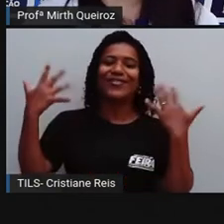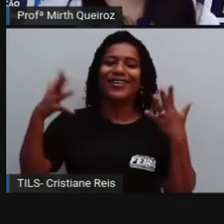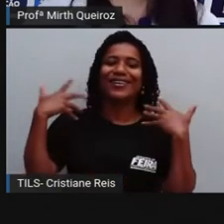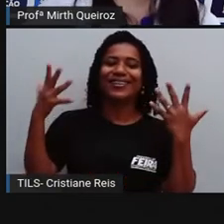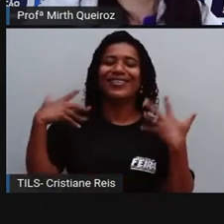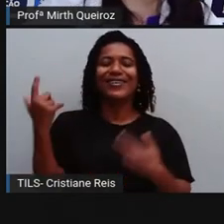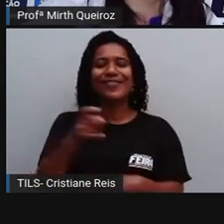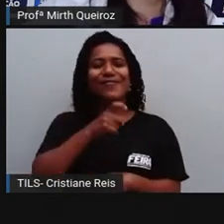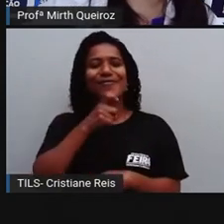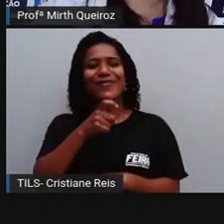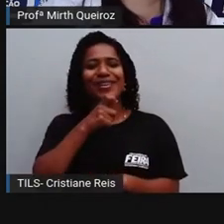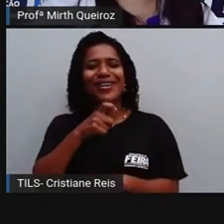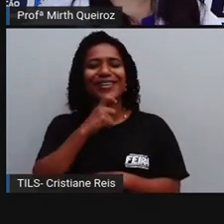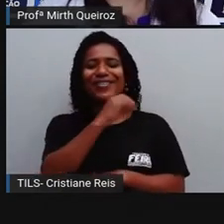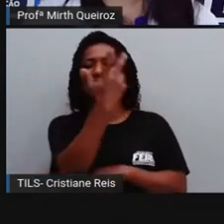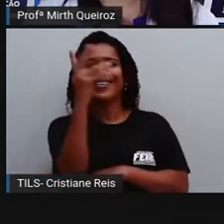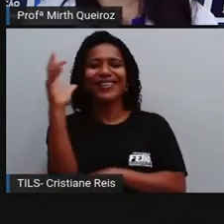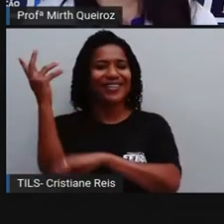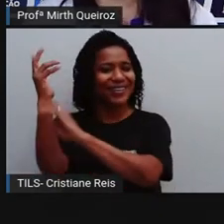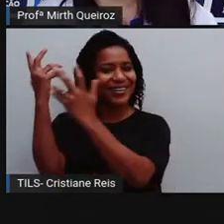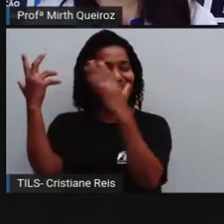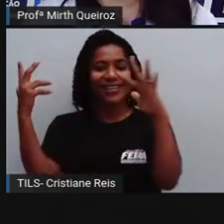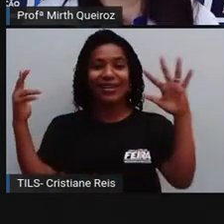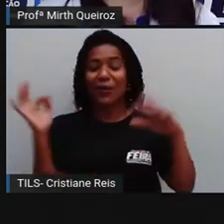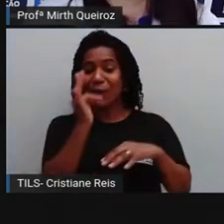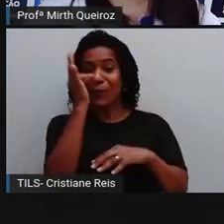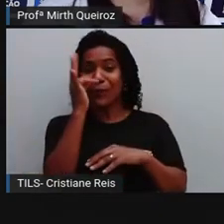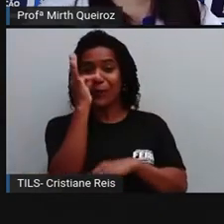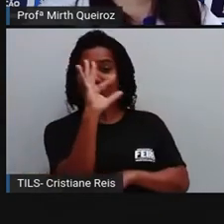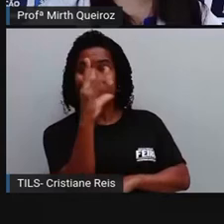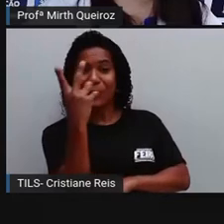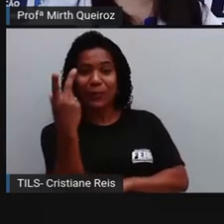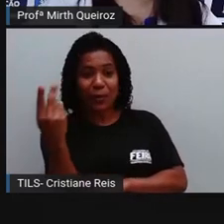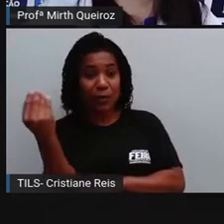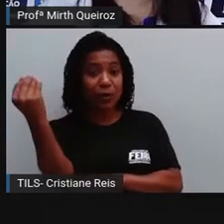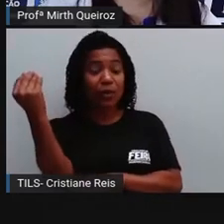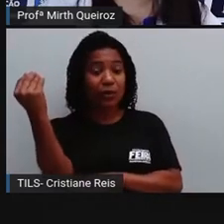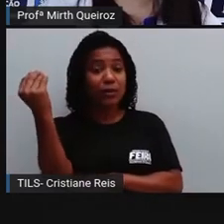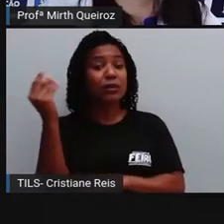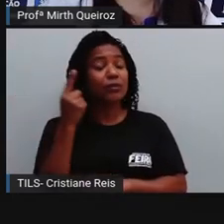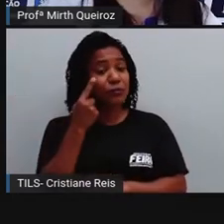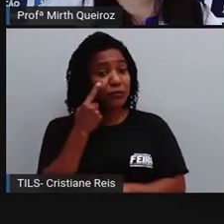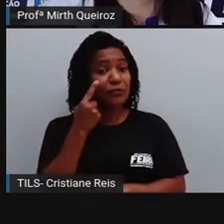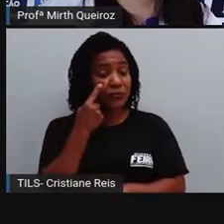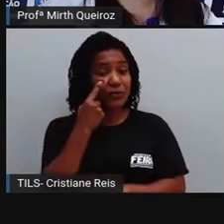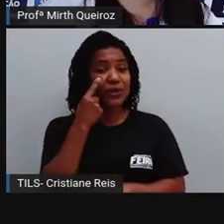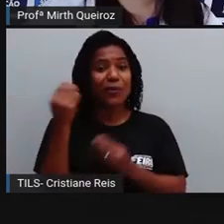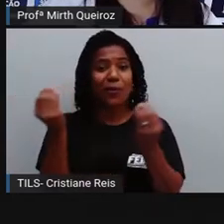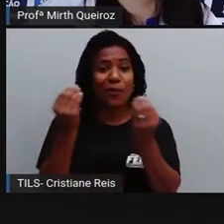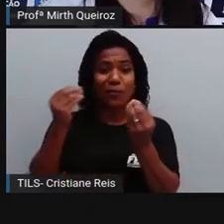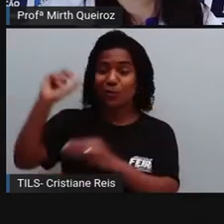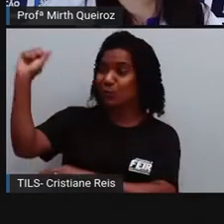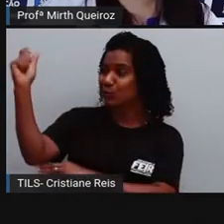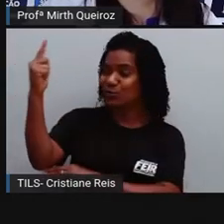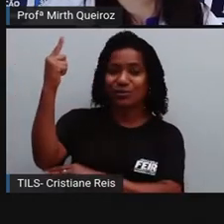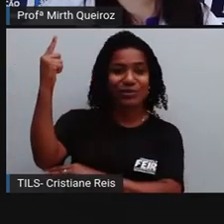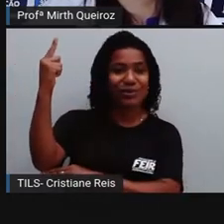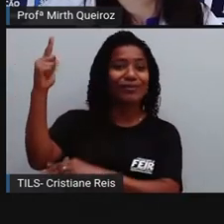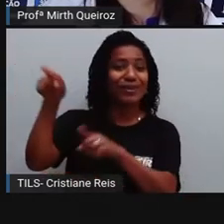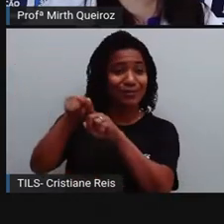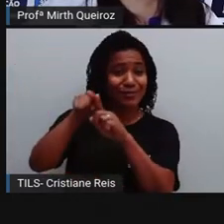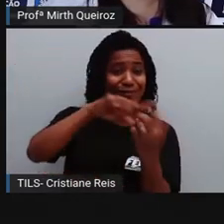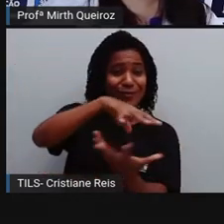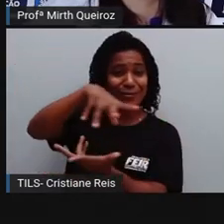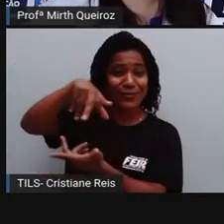inverno, outono, primavera e acontece de acordo com a posição da Terra, isso porque